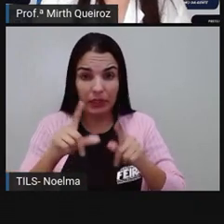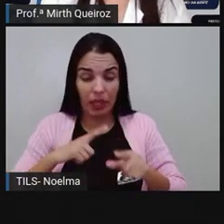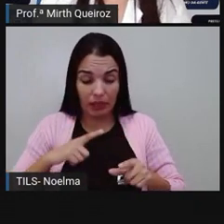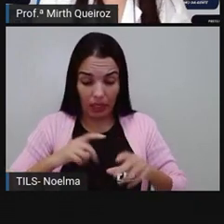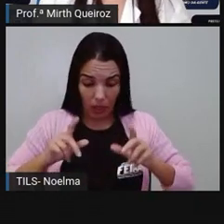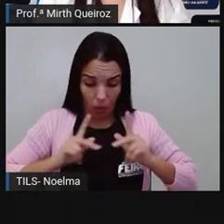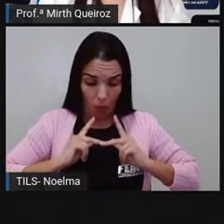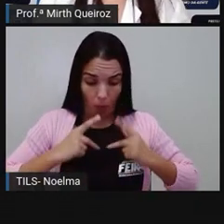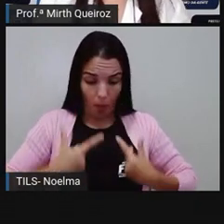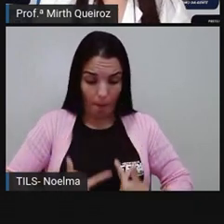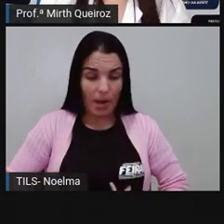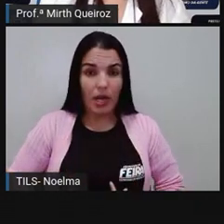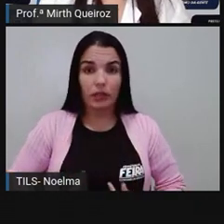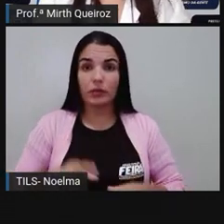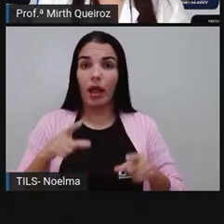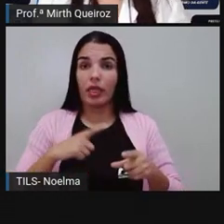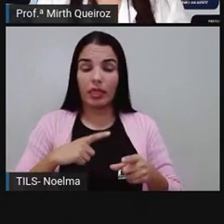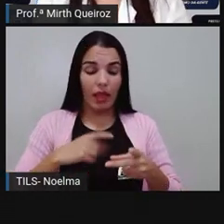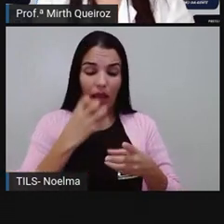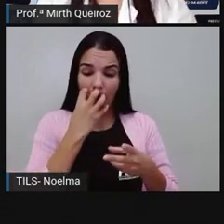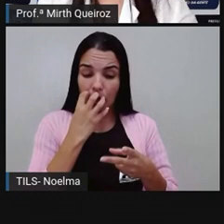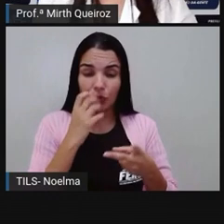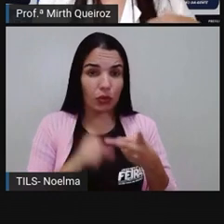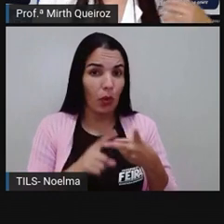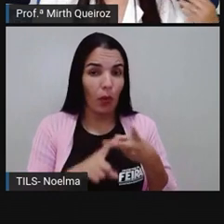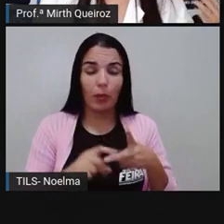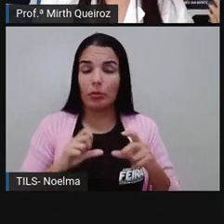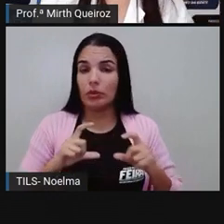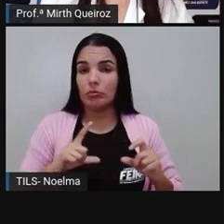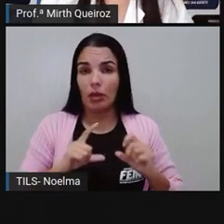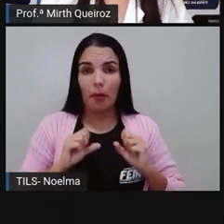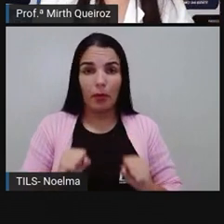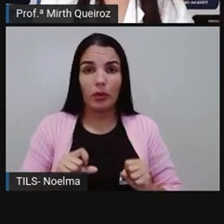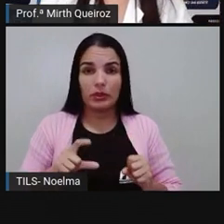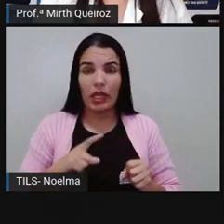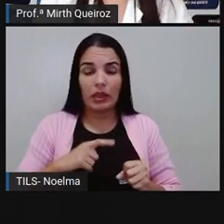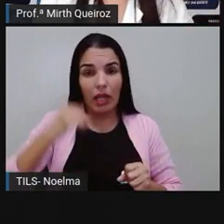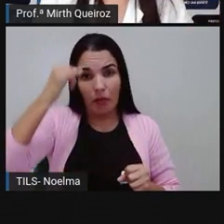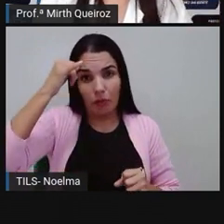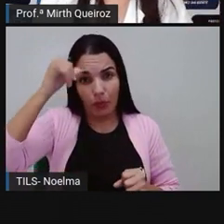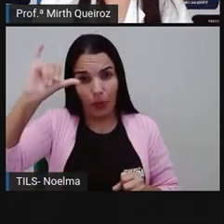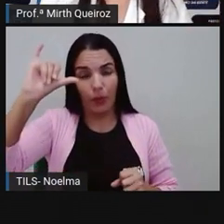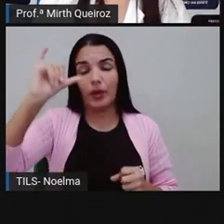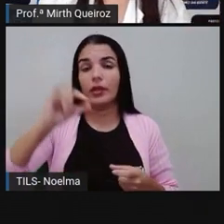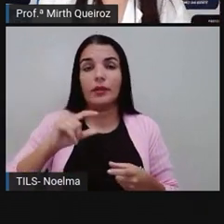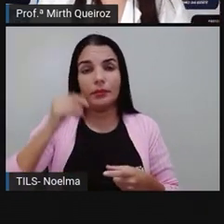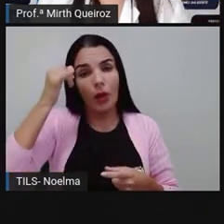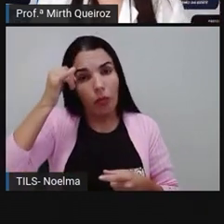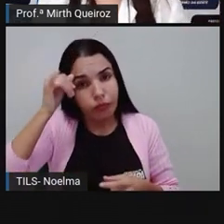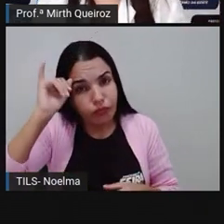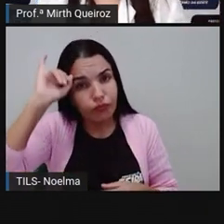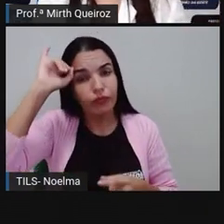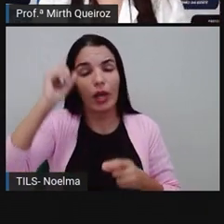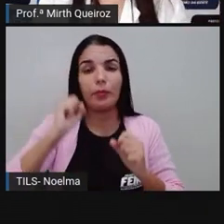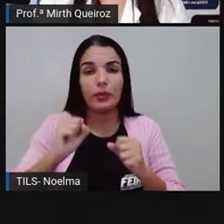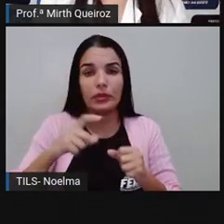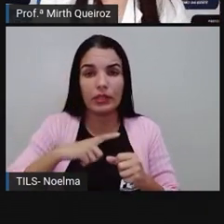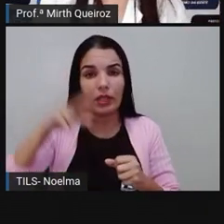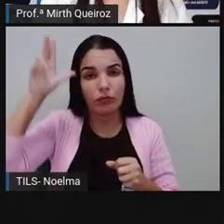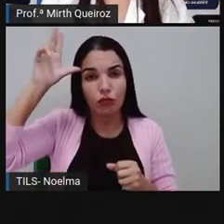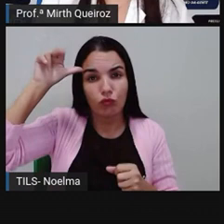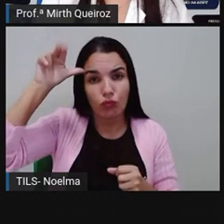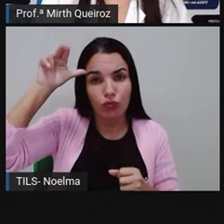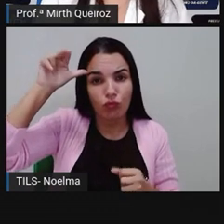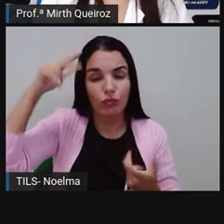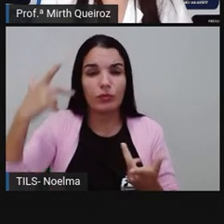humanos, né? Ali pode ter cachorros, ali pode ter o gado, né? A vaca, o boi, pode ter cavalos, ali